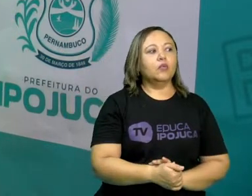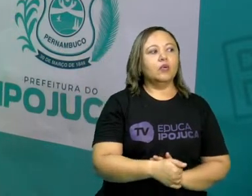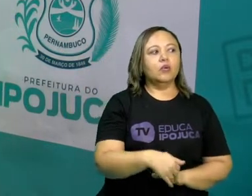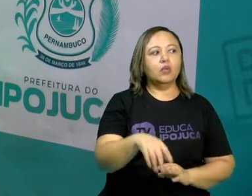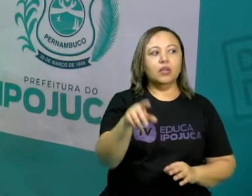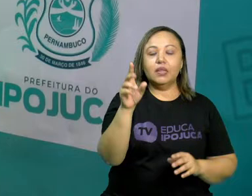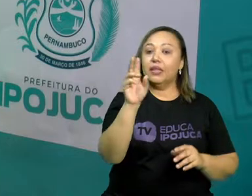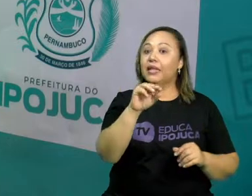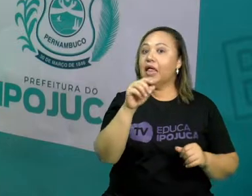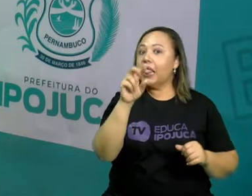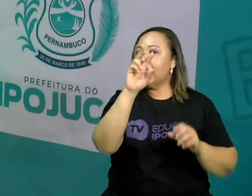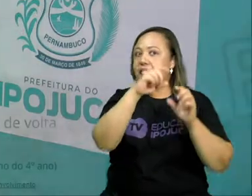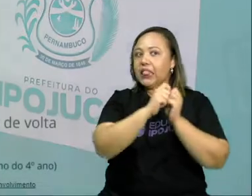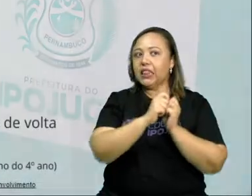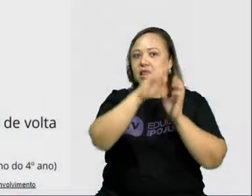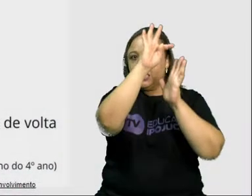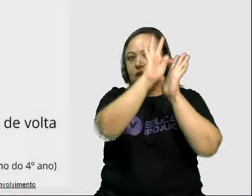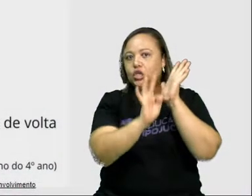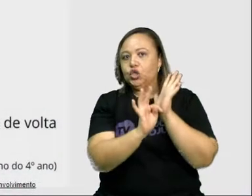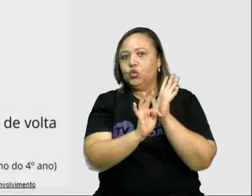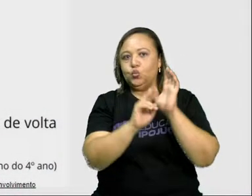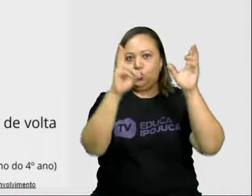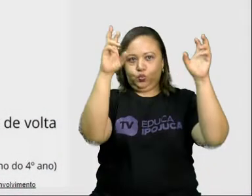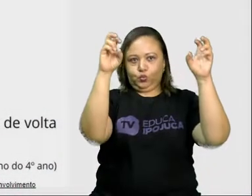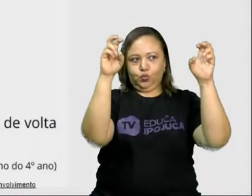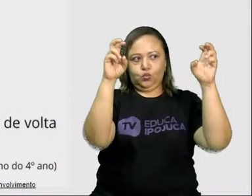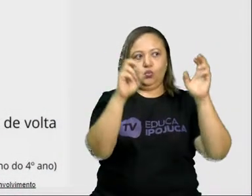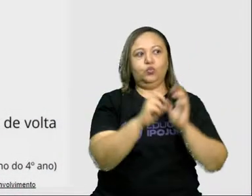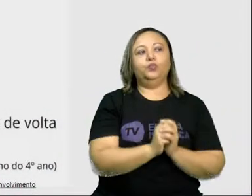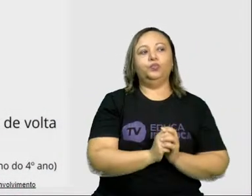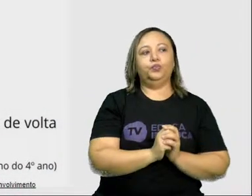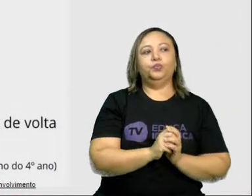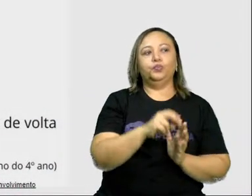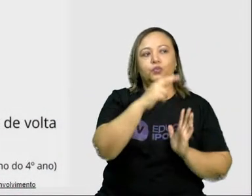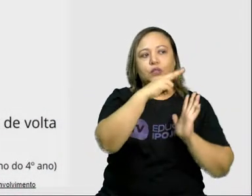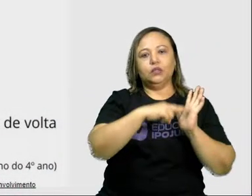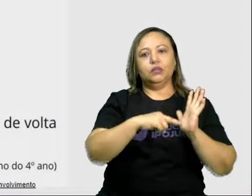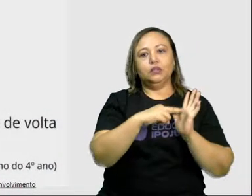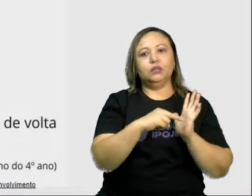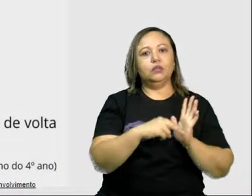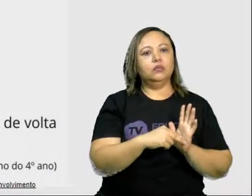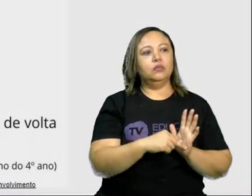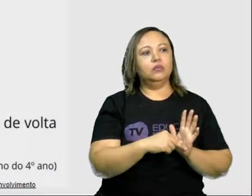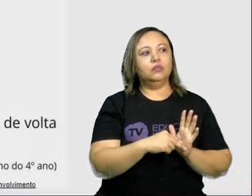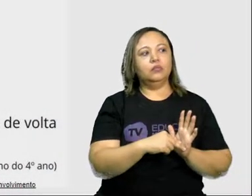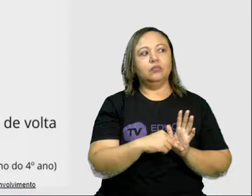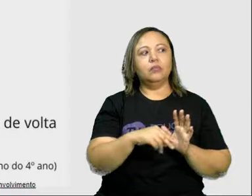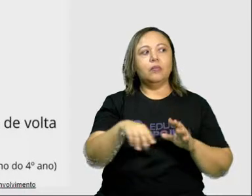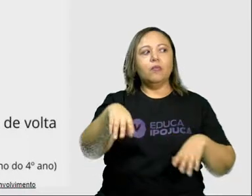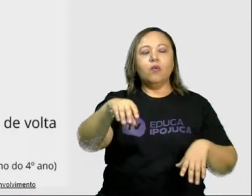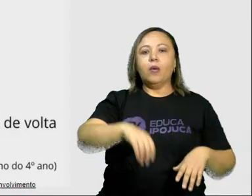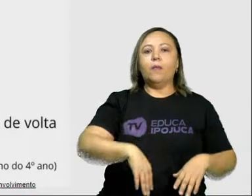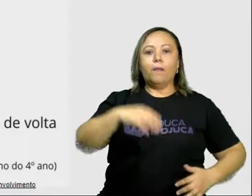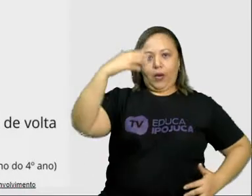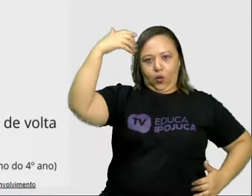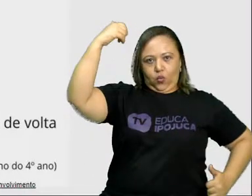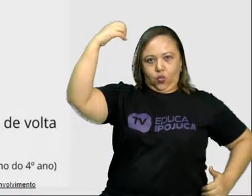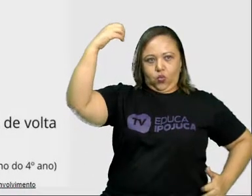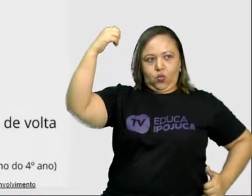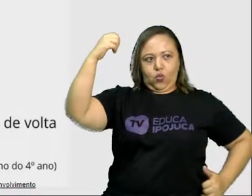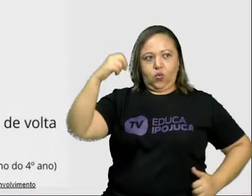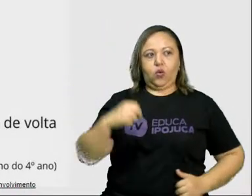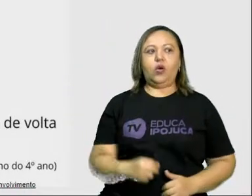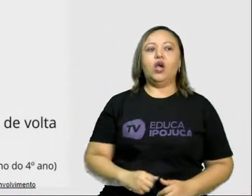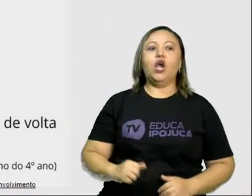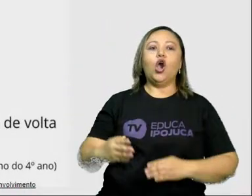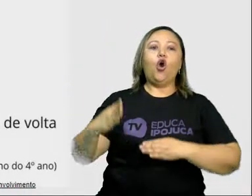Vamos ler esse texto. Leiam aí na telinha de vocês, prestem bem atenção. O macaco e